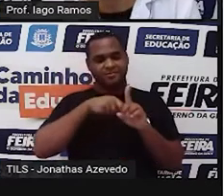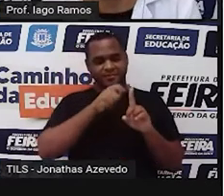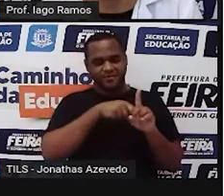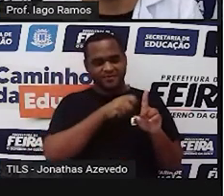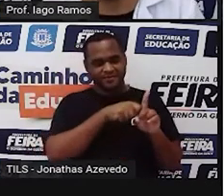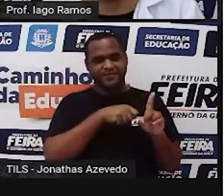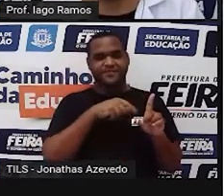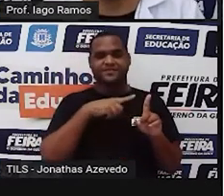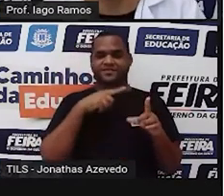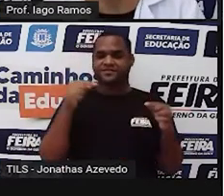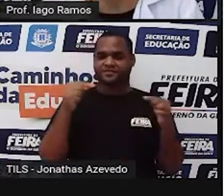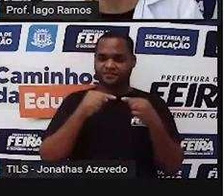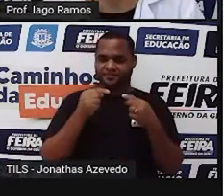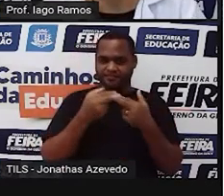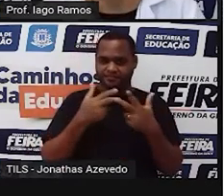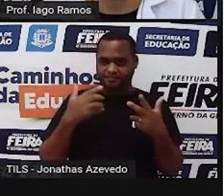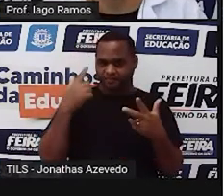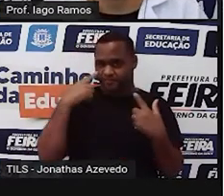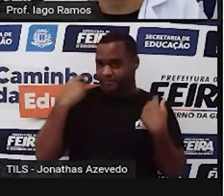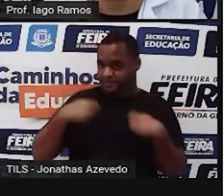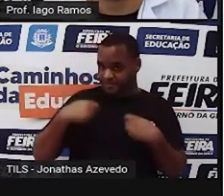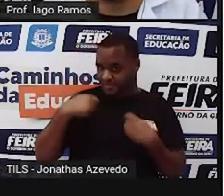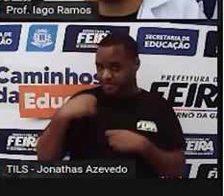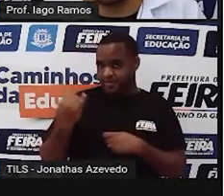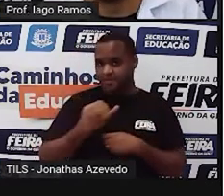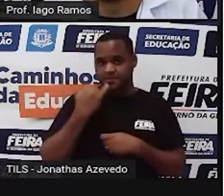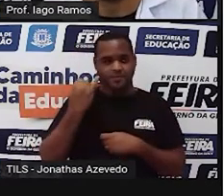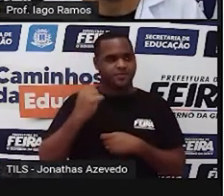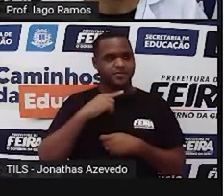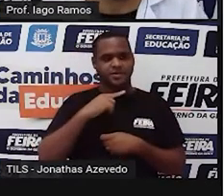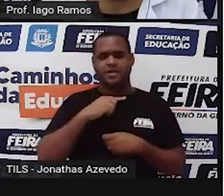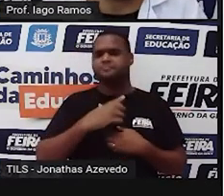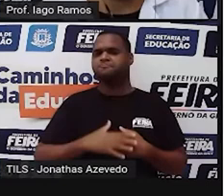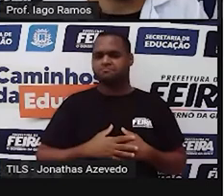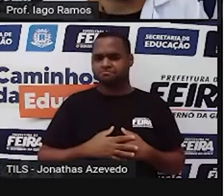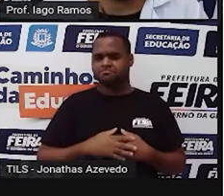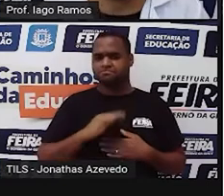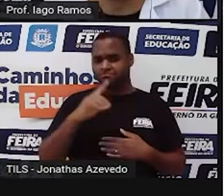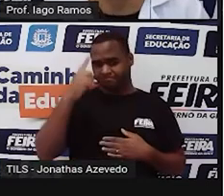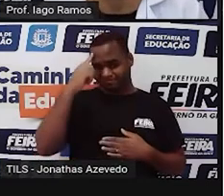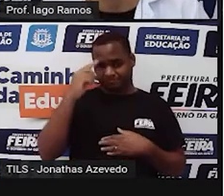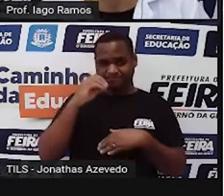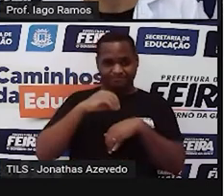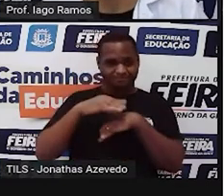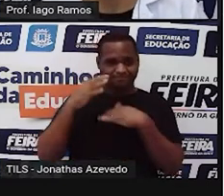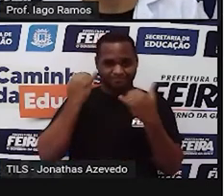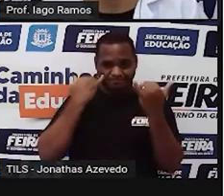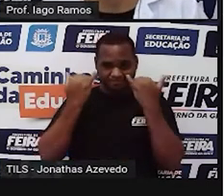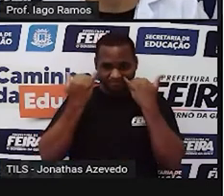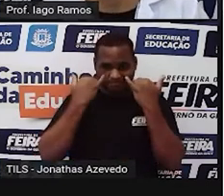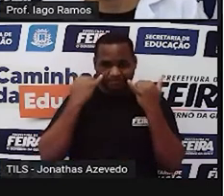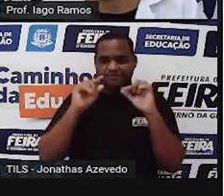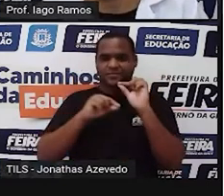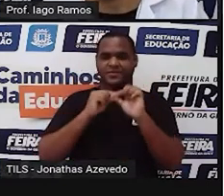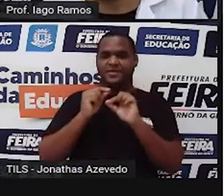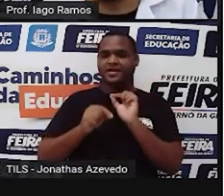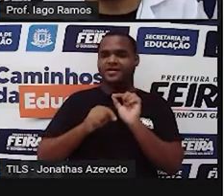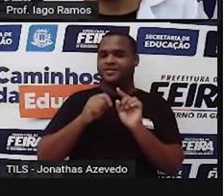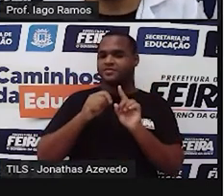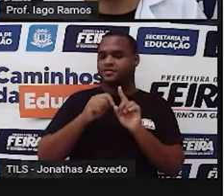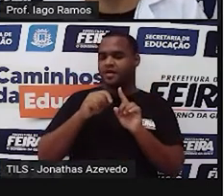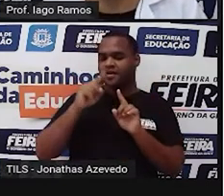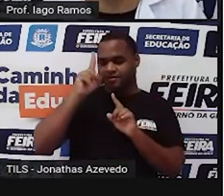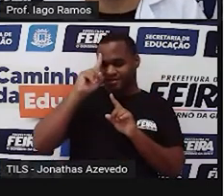para seu consumo e necessidades básicas. Segundo essa informação, qual deveria ser o gasto